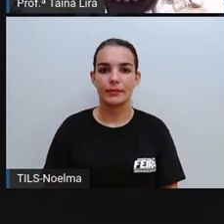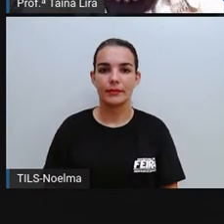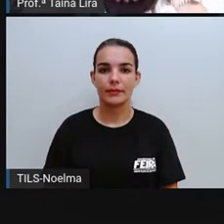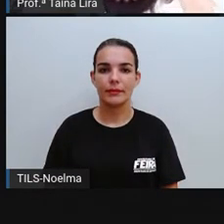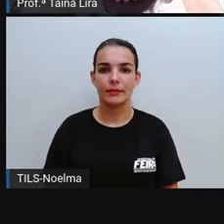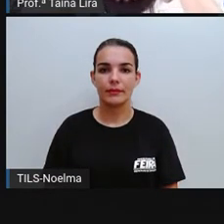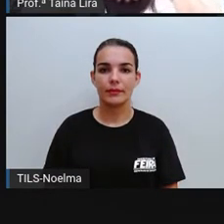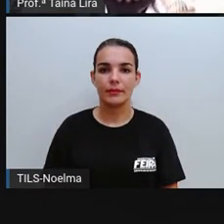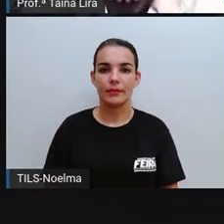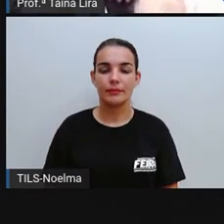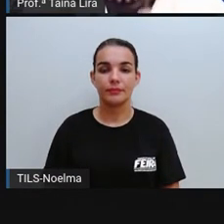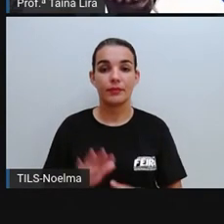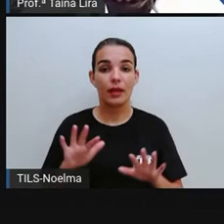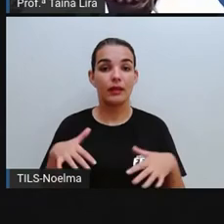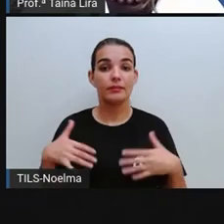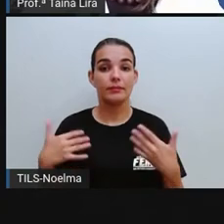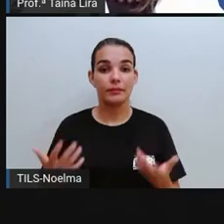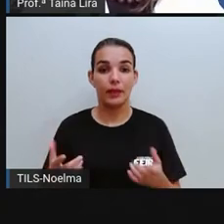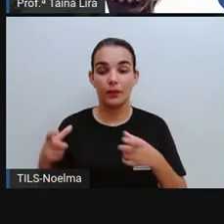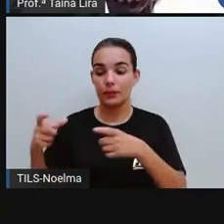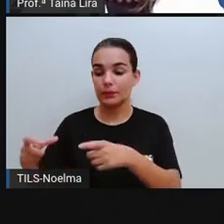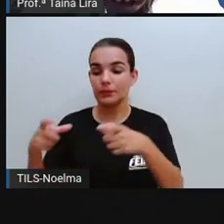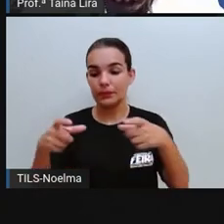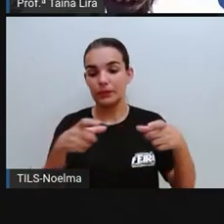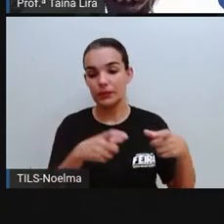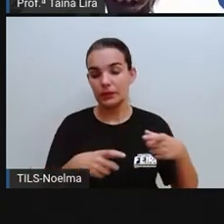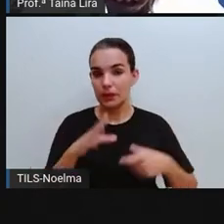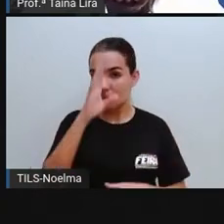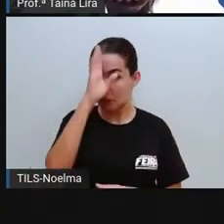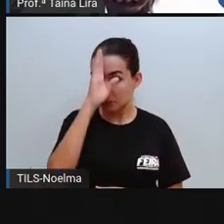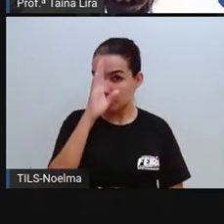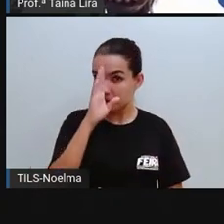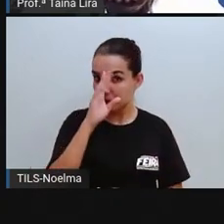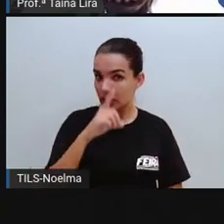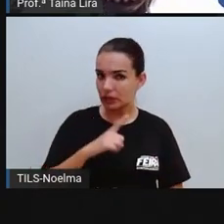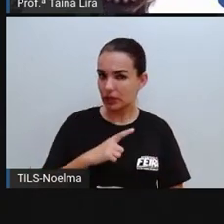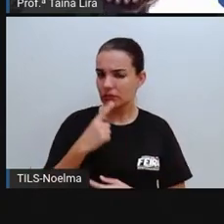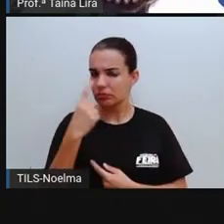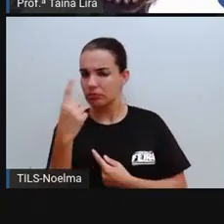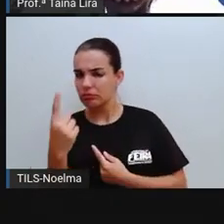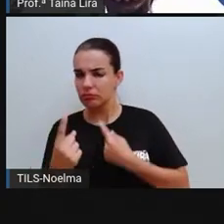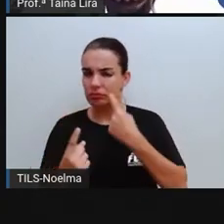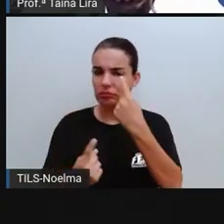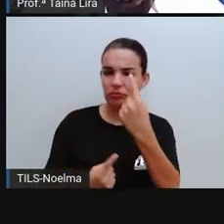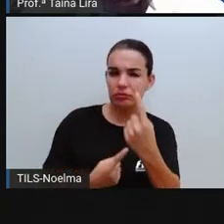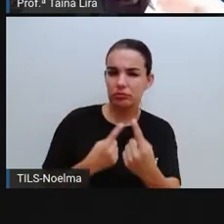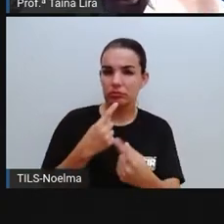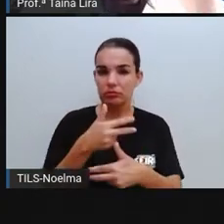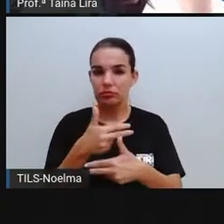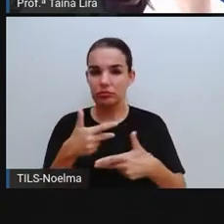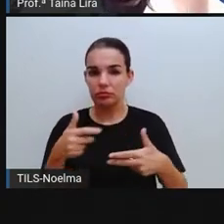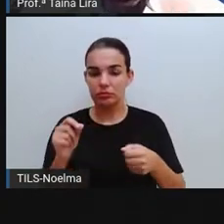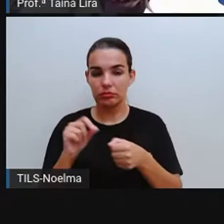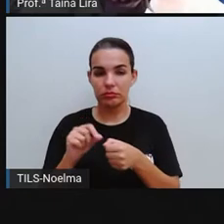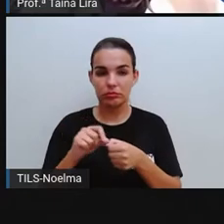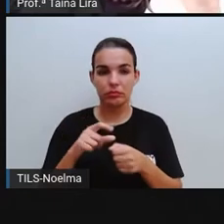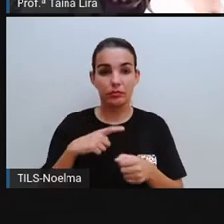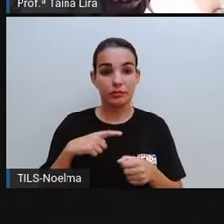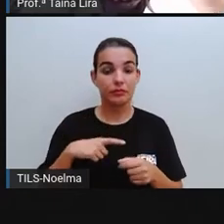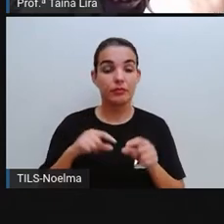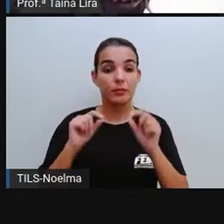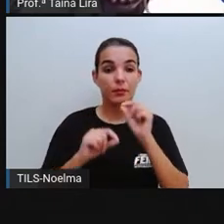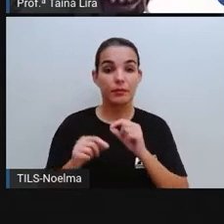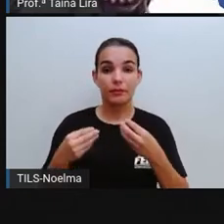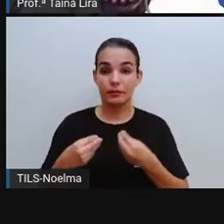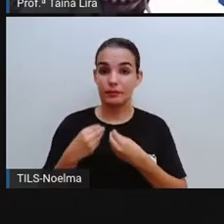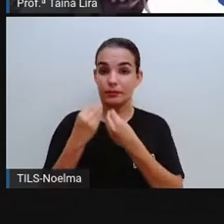Bom, os espaços públicos, eles possuem algumas funções, tá? Então, existem espaços públicos